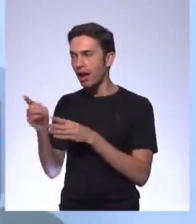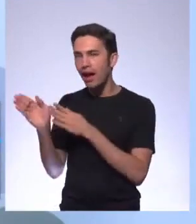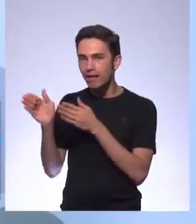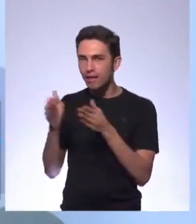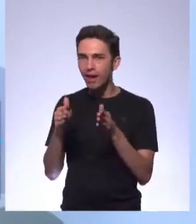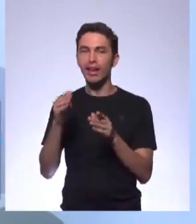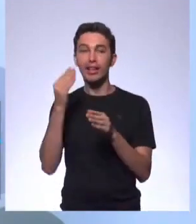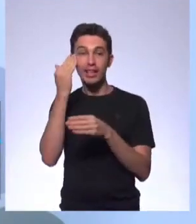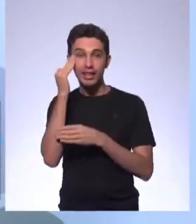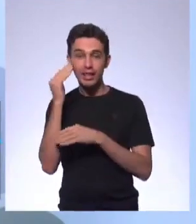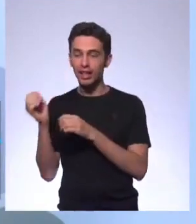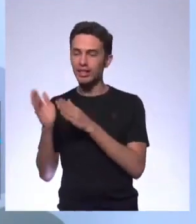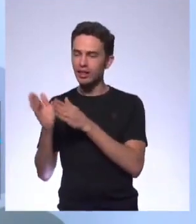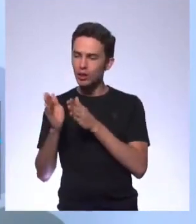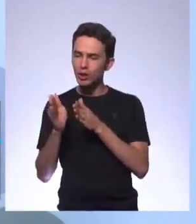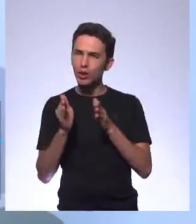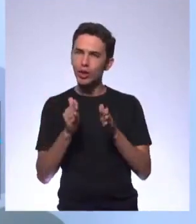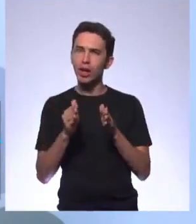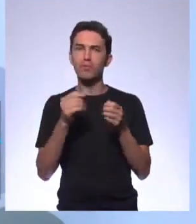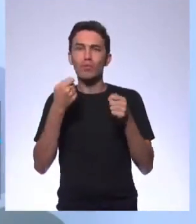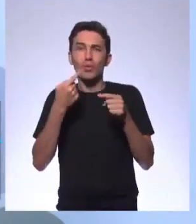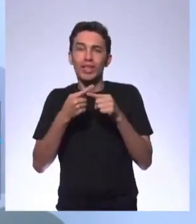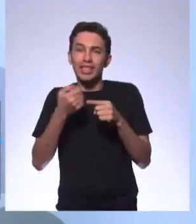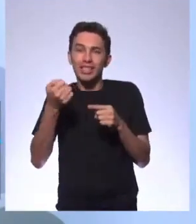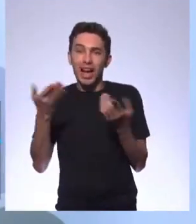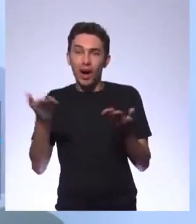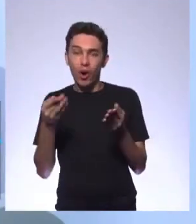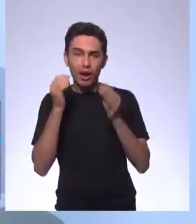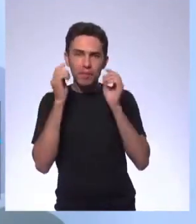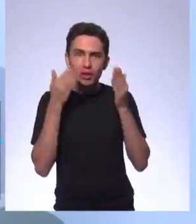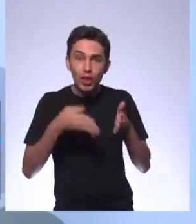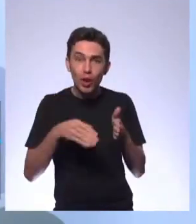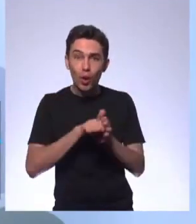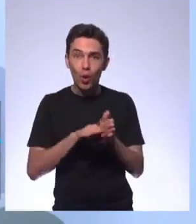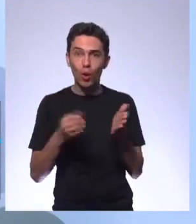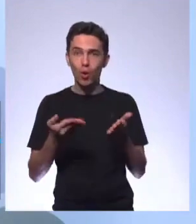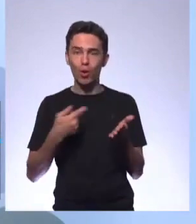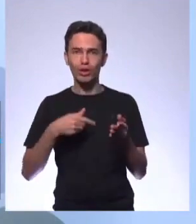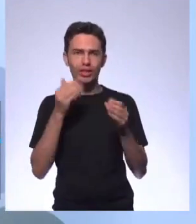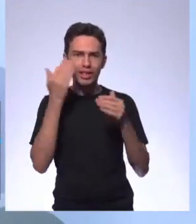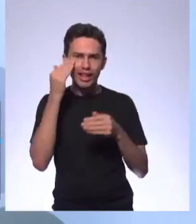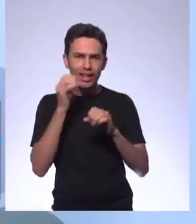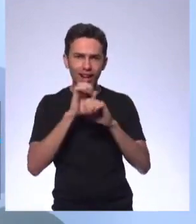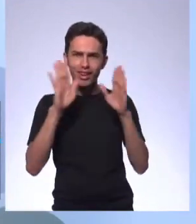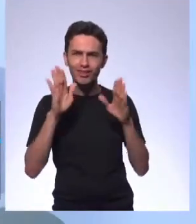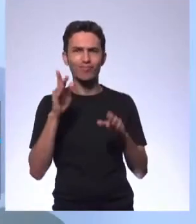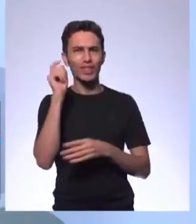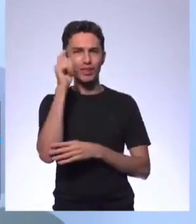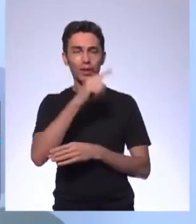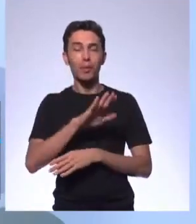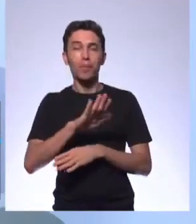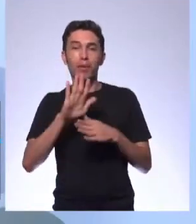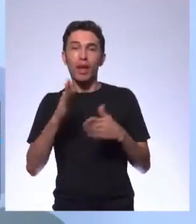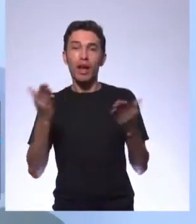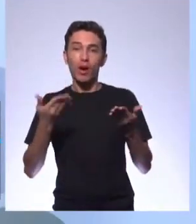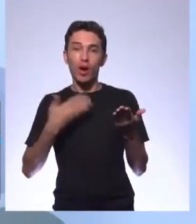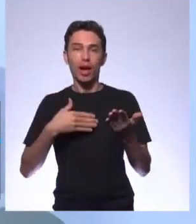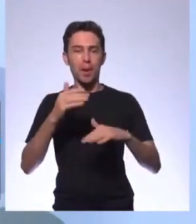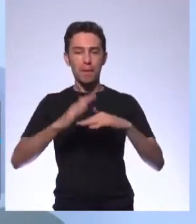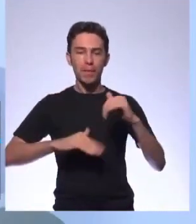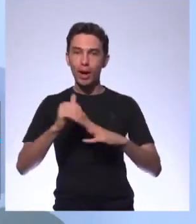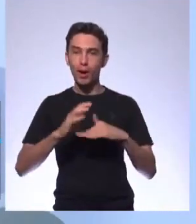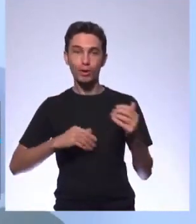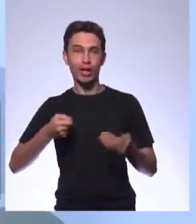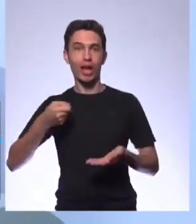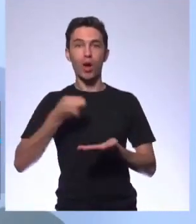e querer entender que vai ficar mais complicado. Por quê? Porque a nossa aula hoje é resenha crítica, mãos à obra. Então, se é